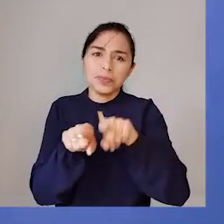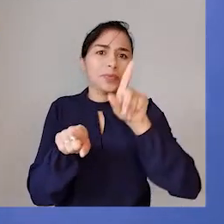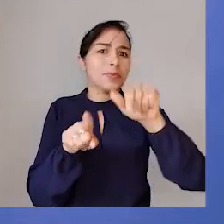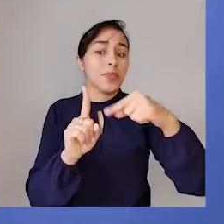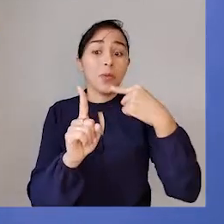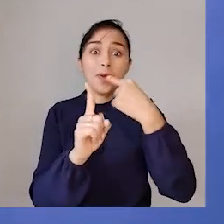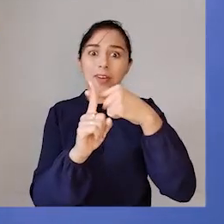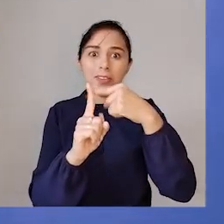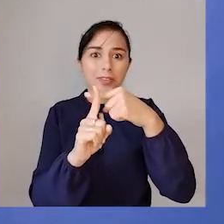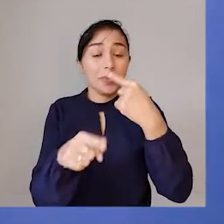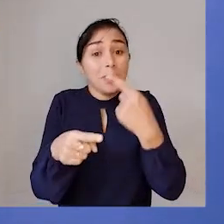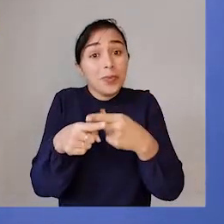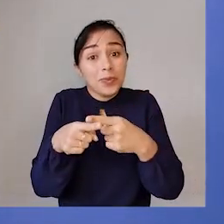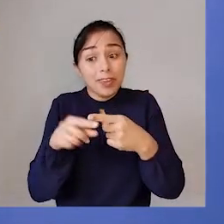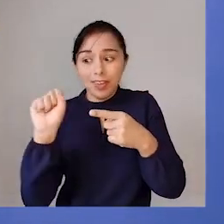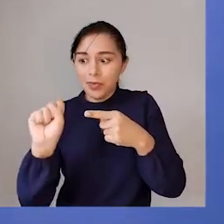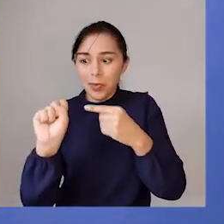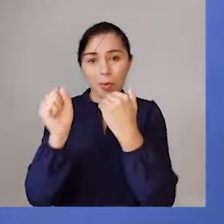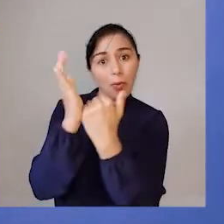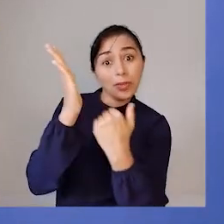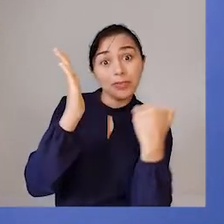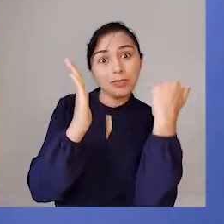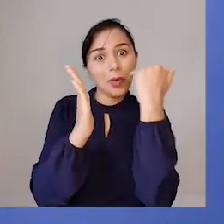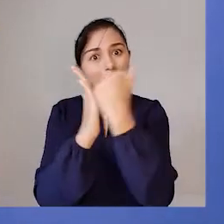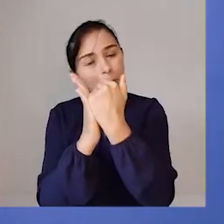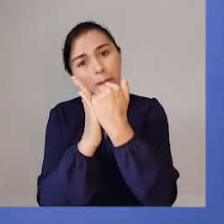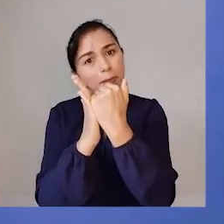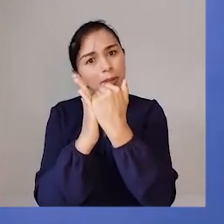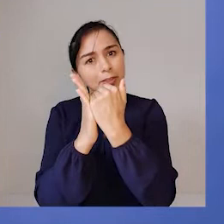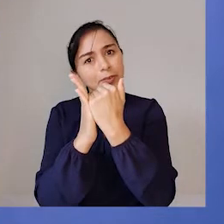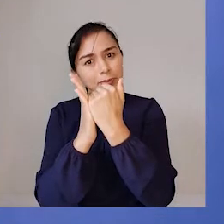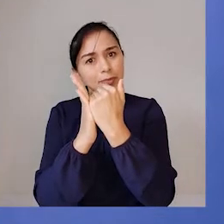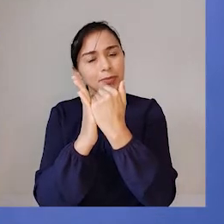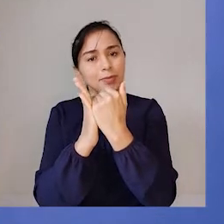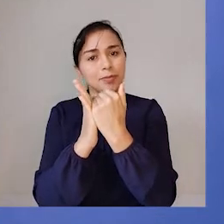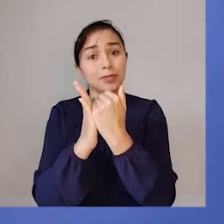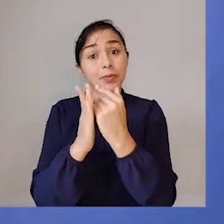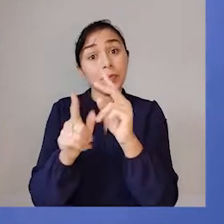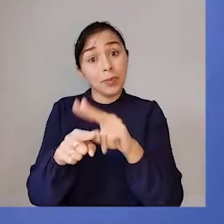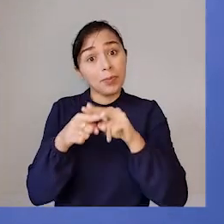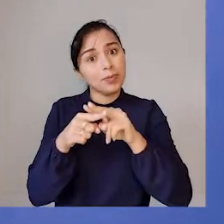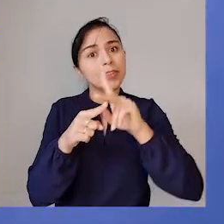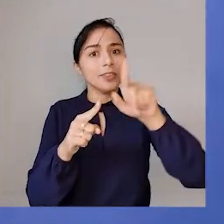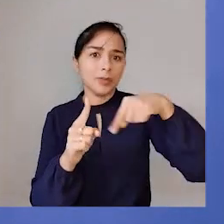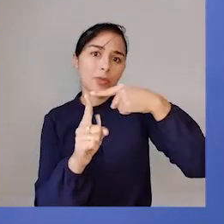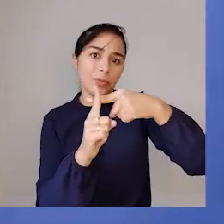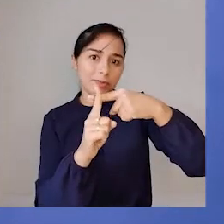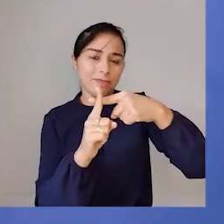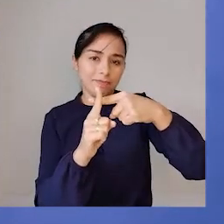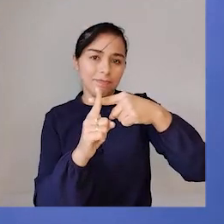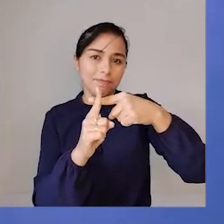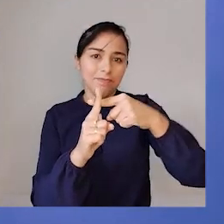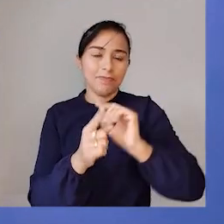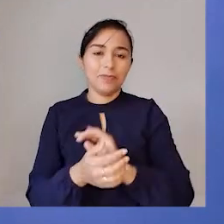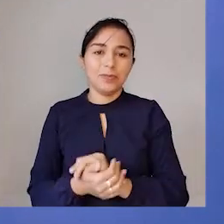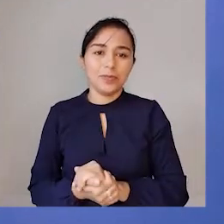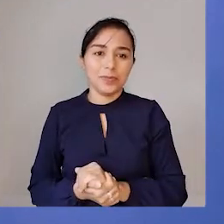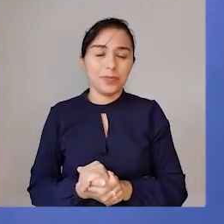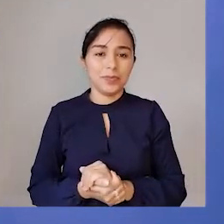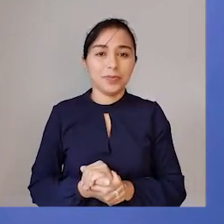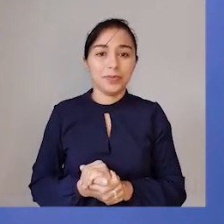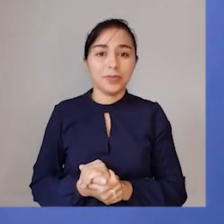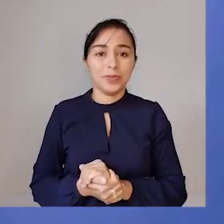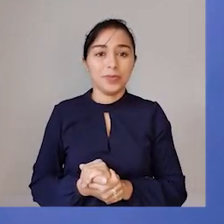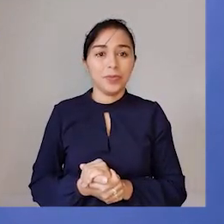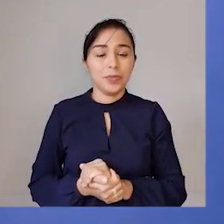é a de adição. Significa que o João ganhou a rodada ao jogar com seu colega